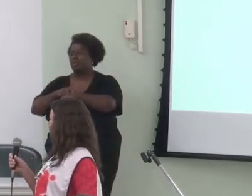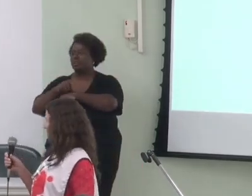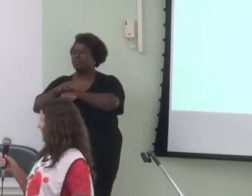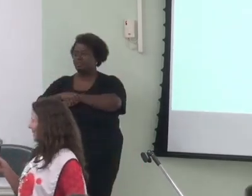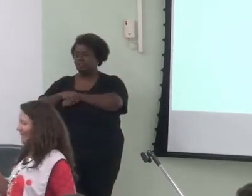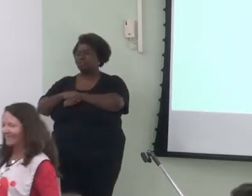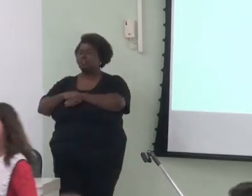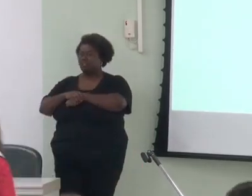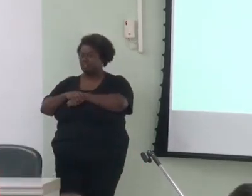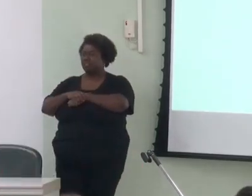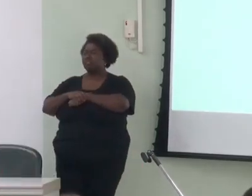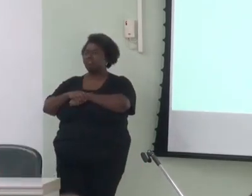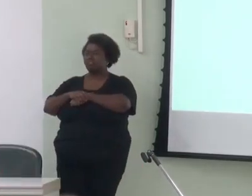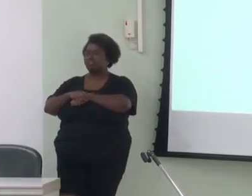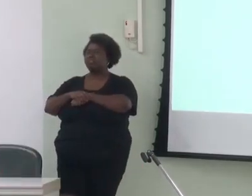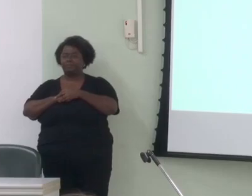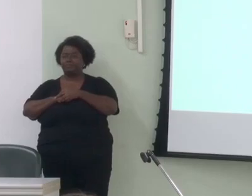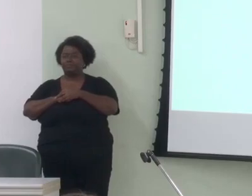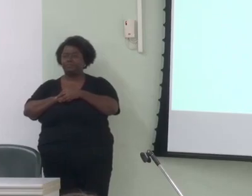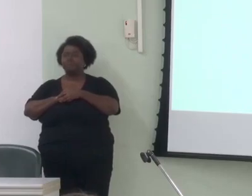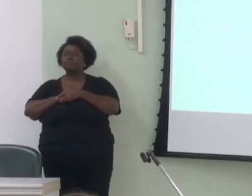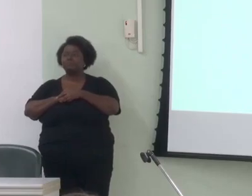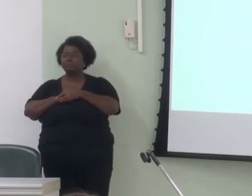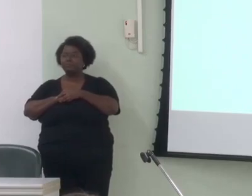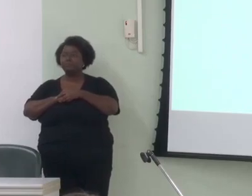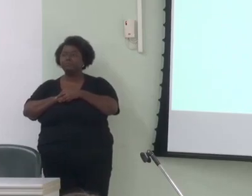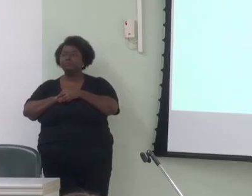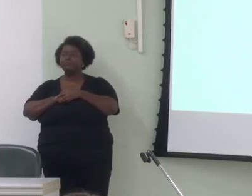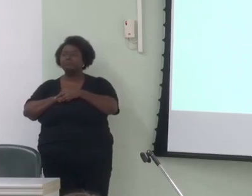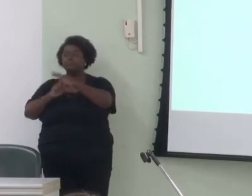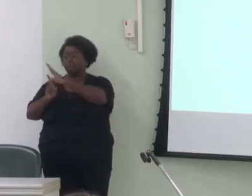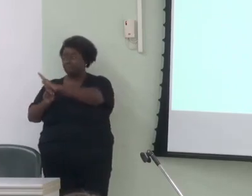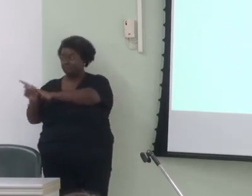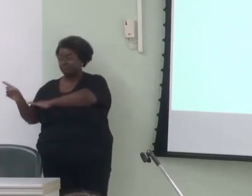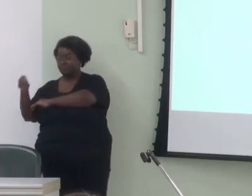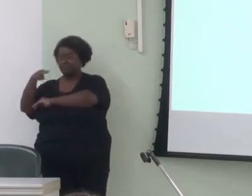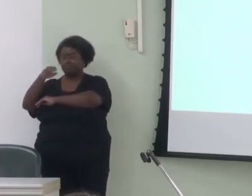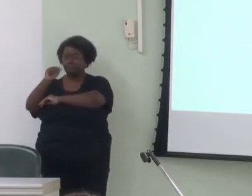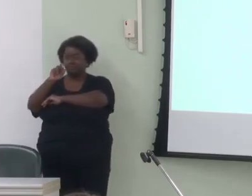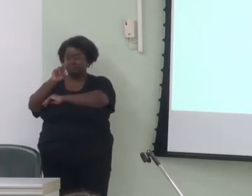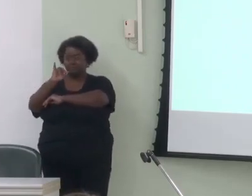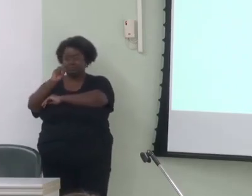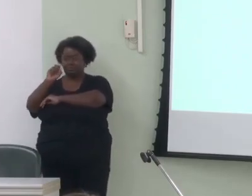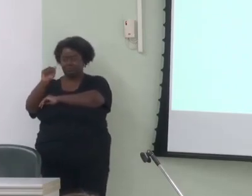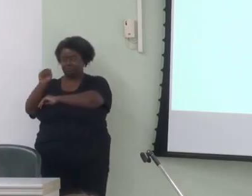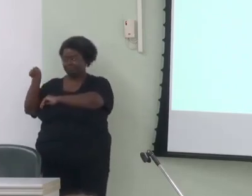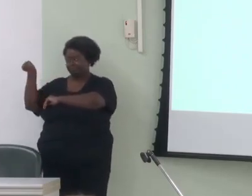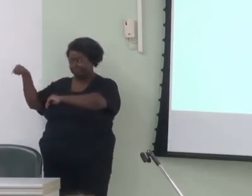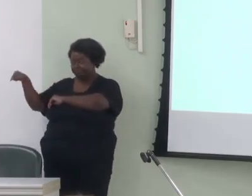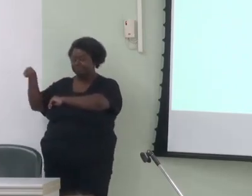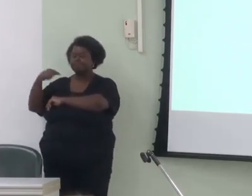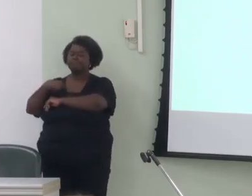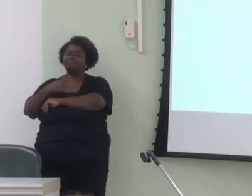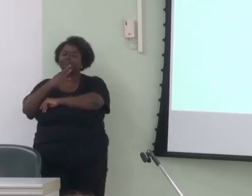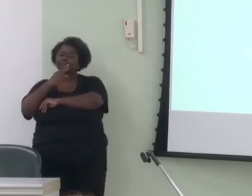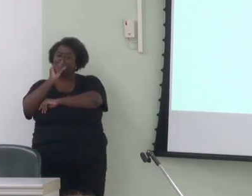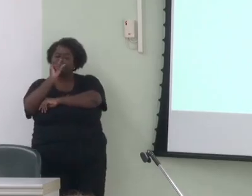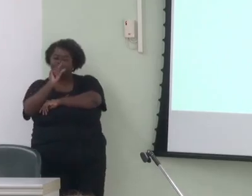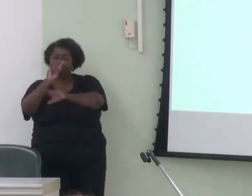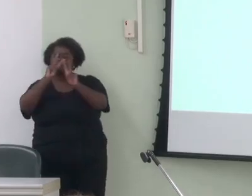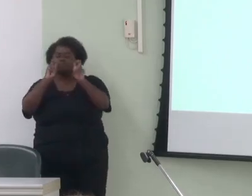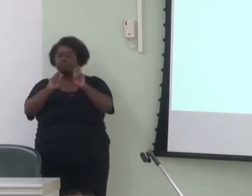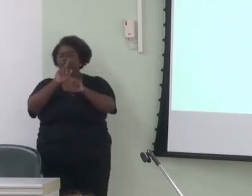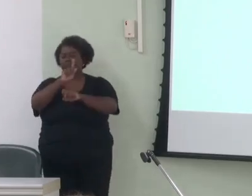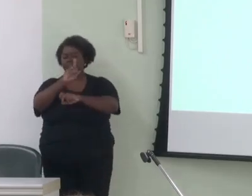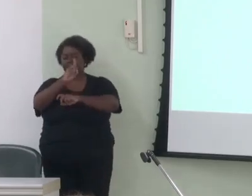Vamos abrir um pouquinho. É para a professora Marise. Eu conheço muito pouco da discursiva funcional, eu